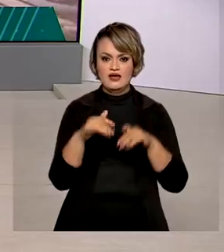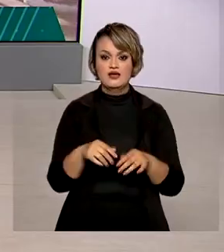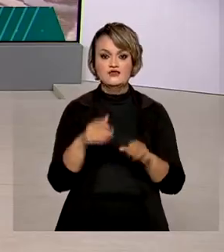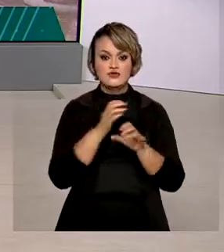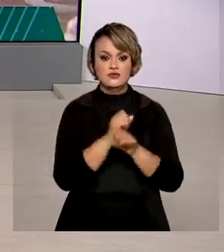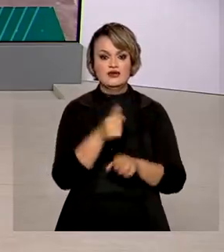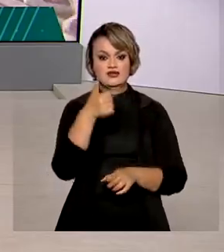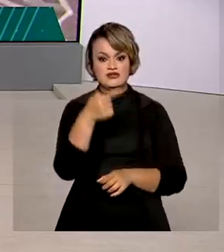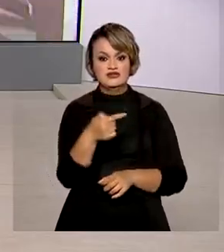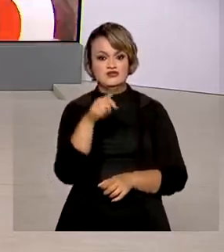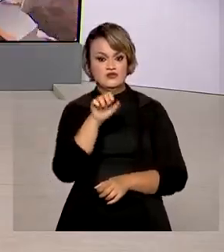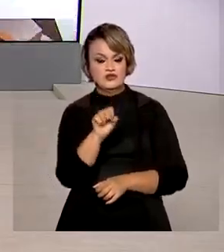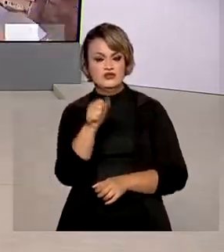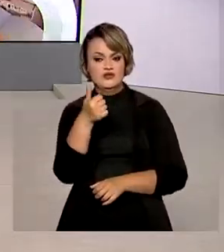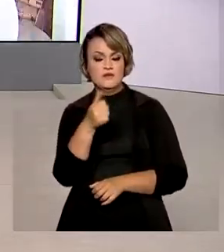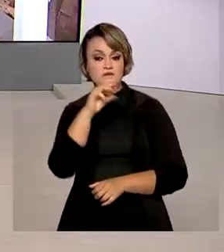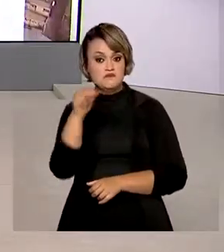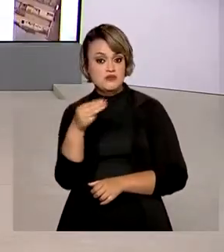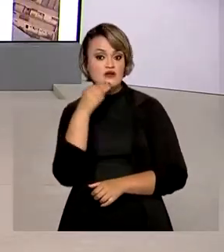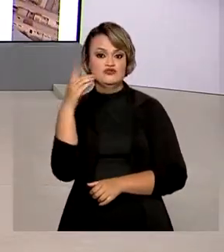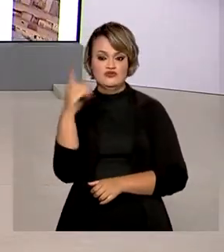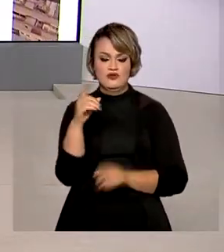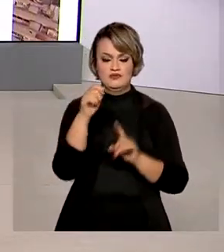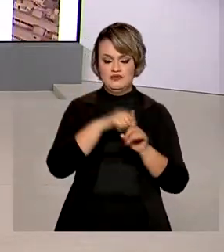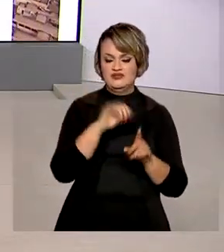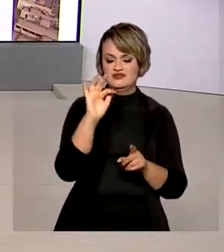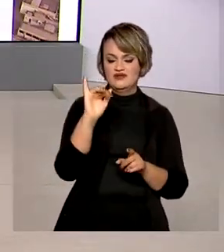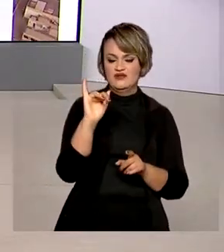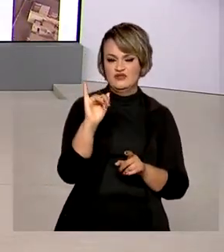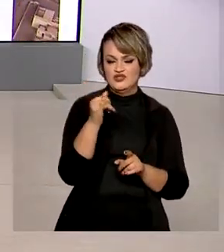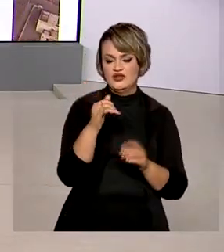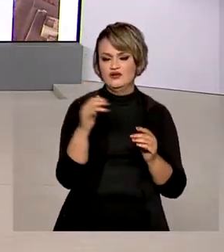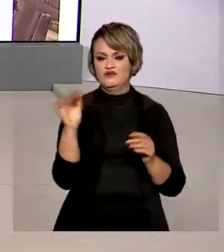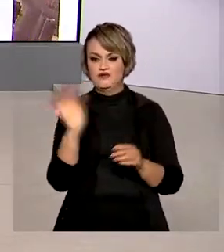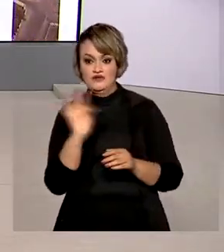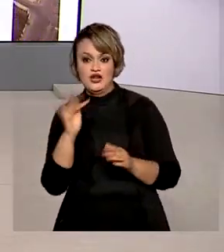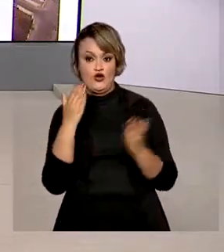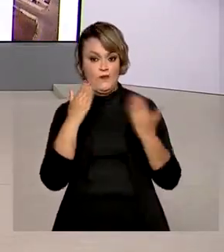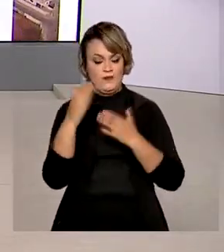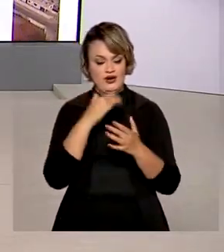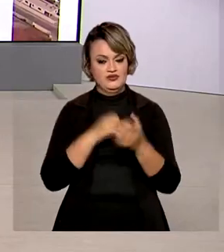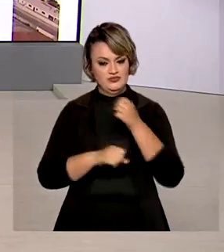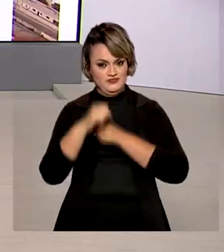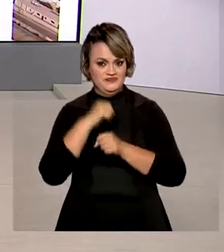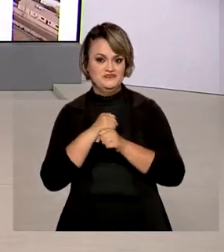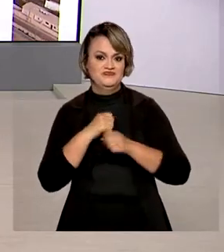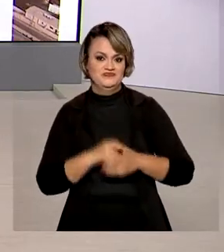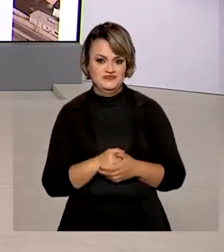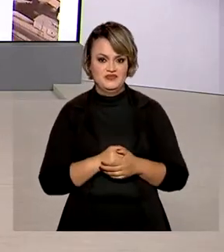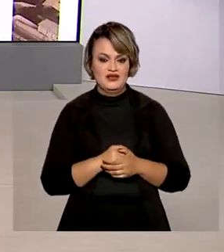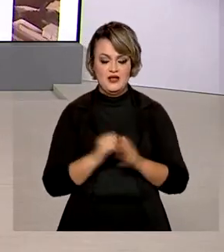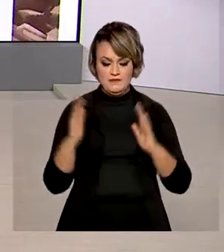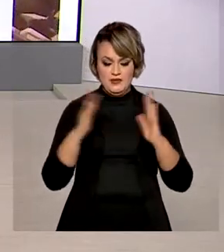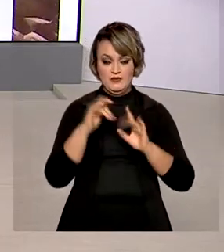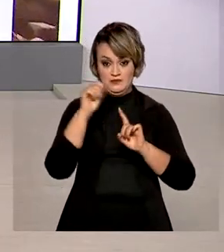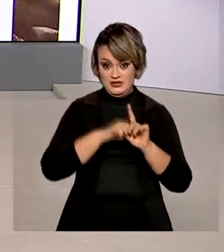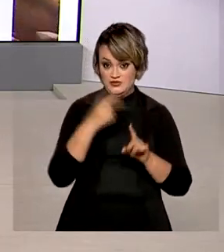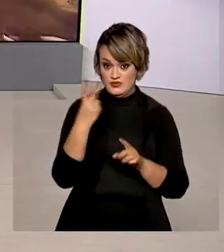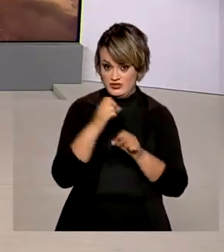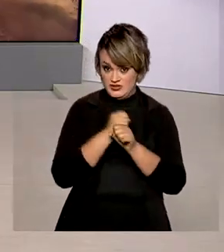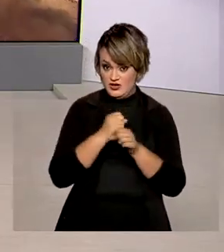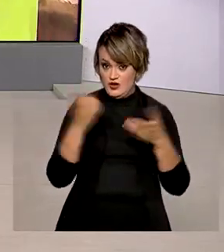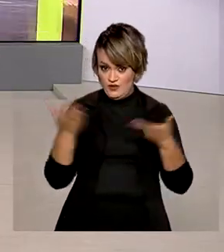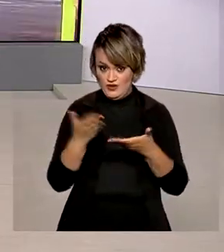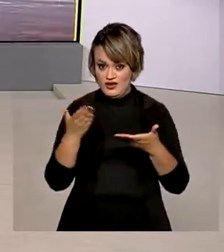781 milhões de dólares em janeiro e fevereiro, na comparação com o mesmo bimestre de 2021. Nos primeiros dois meses deste ano,